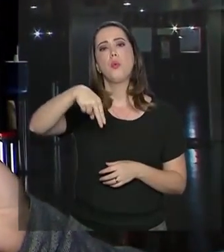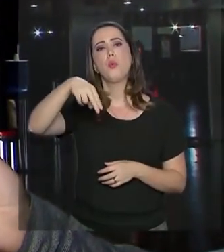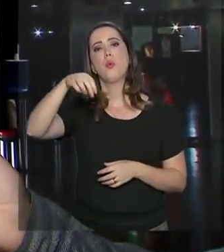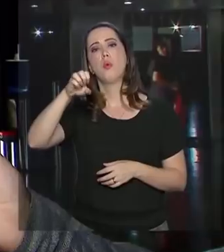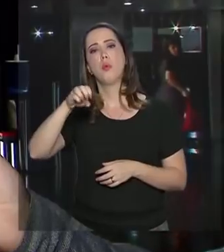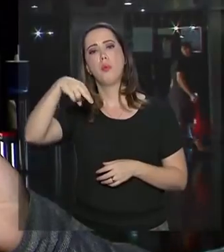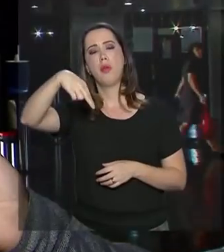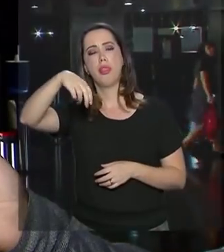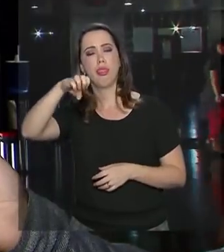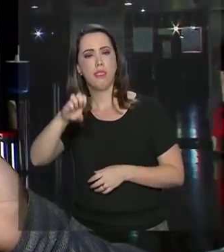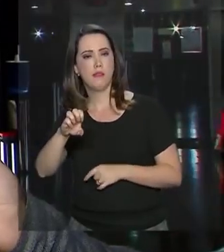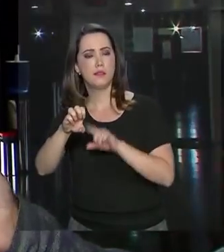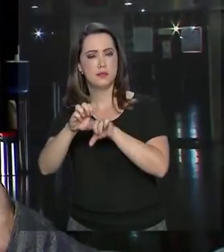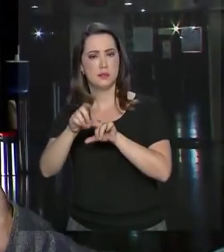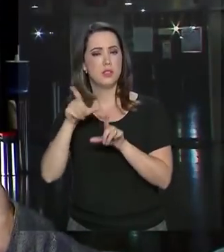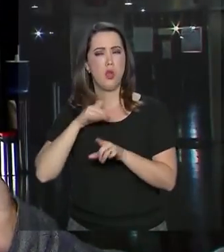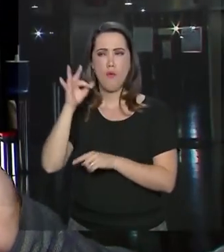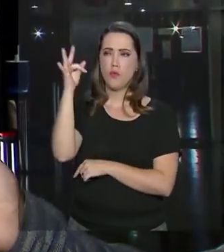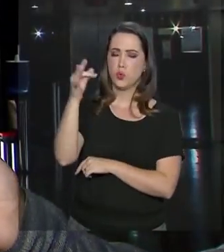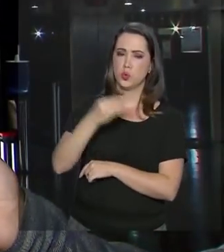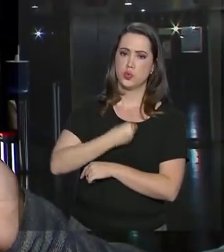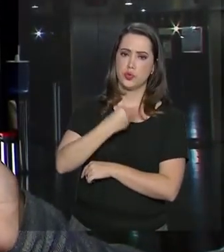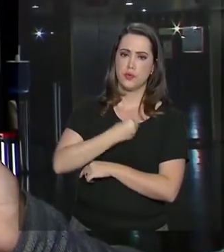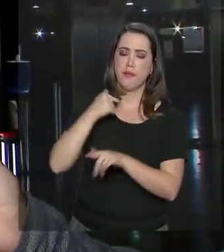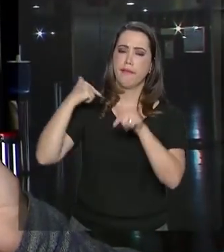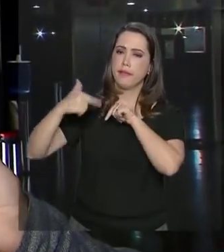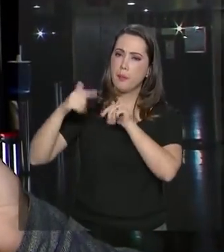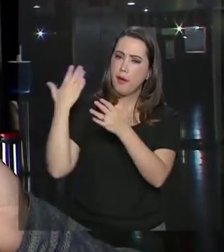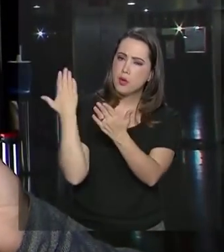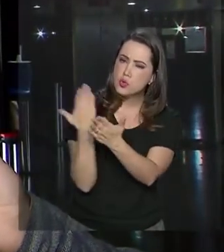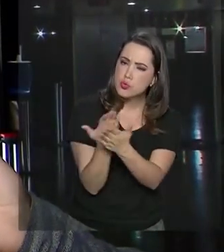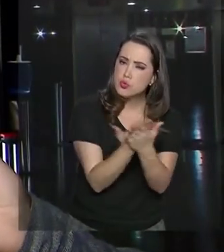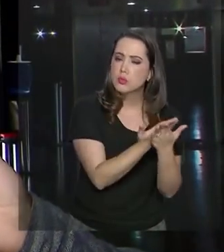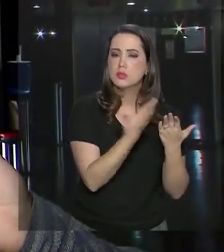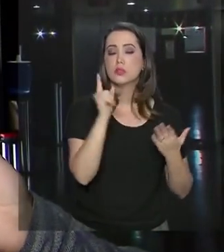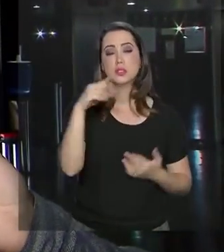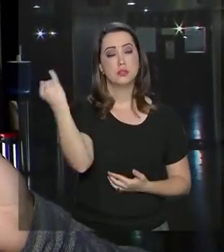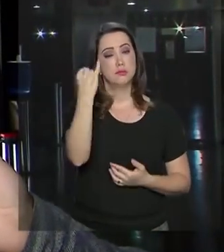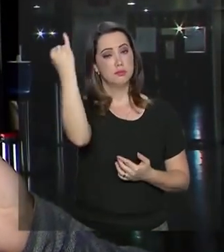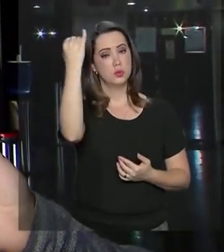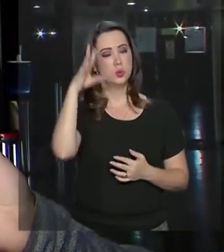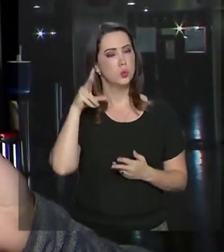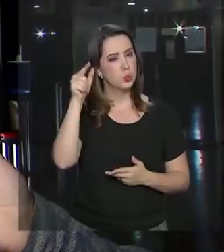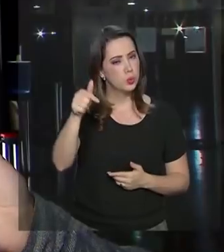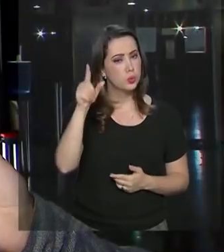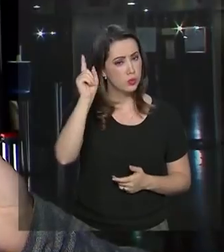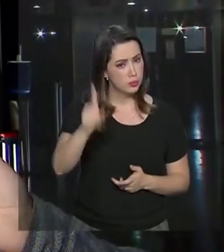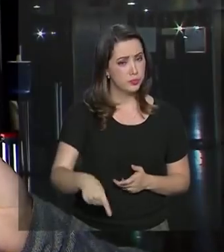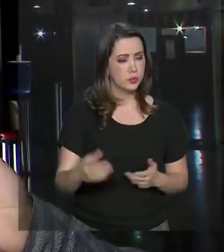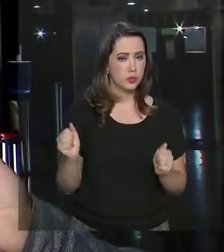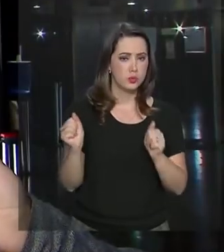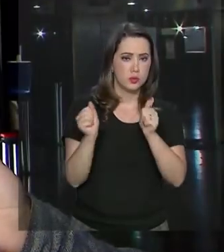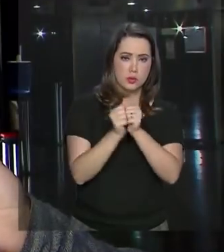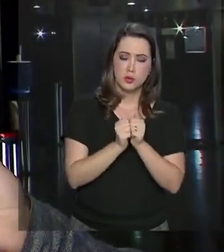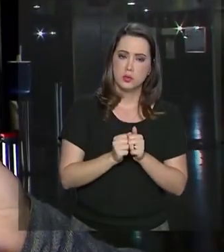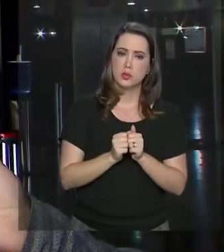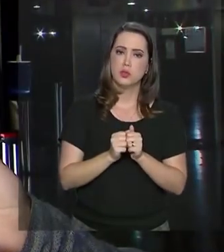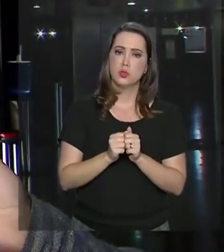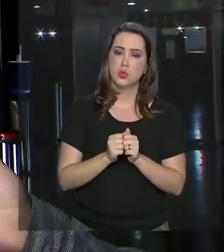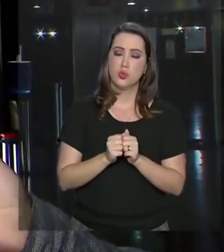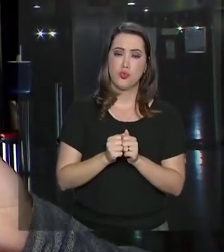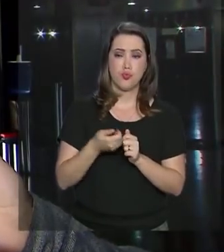neném tenham uma perspectiva de vida, de trabalho, de estudo, é muito importante. Tudo isso, junto com a